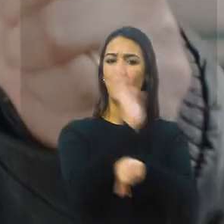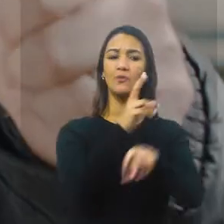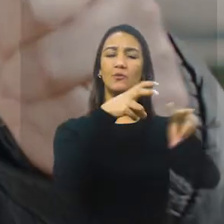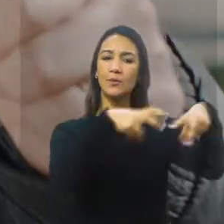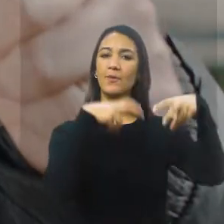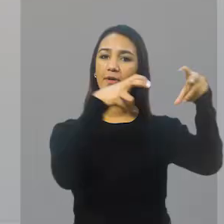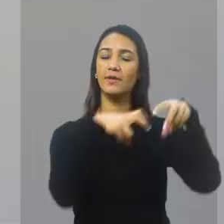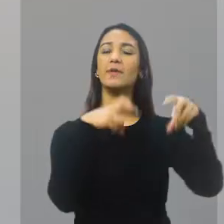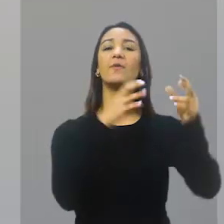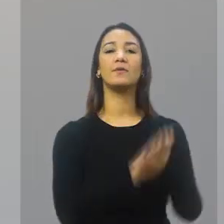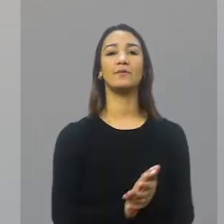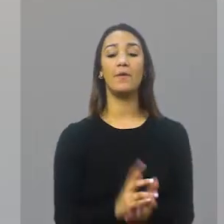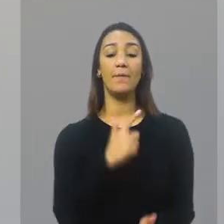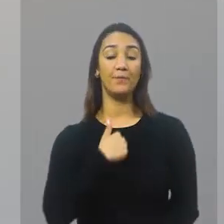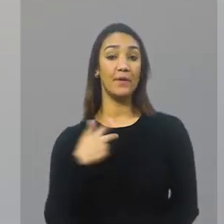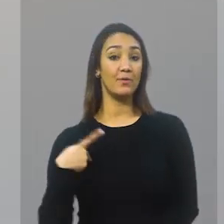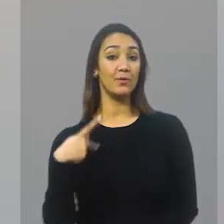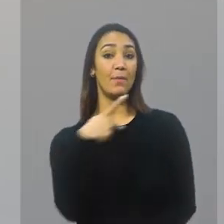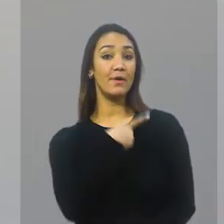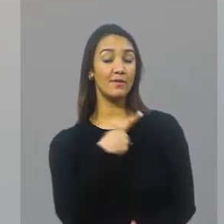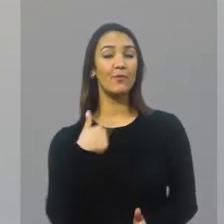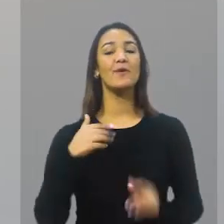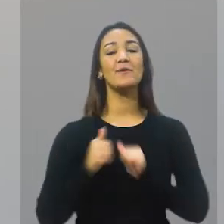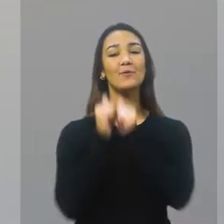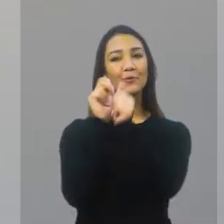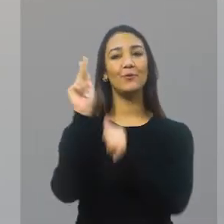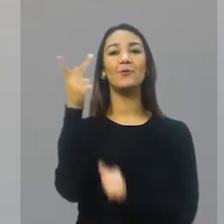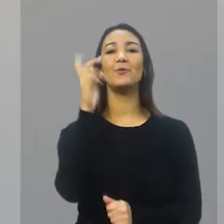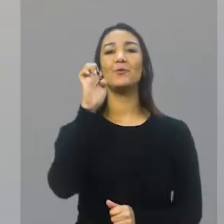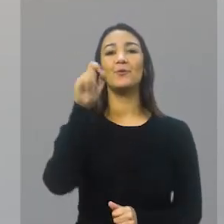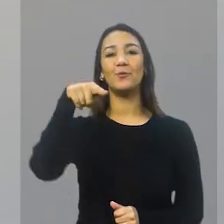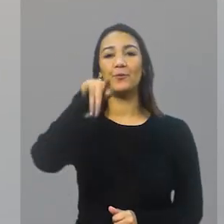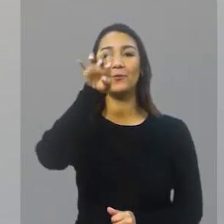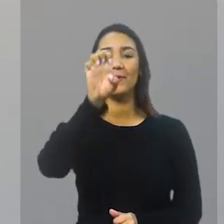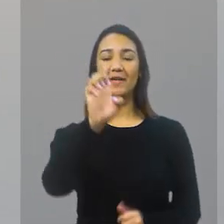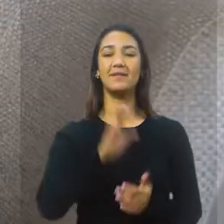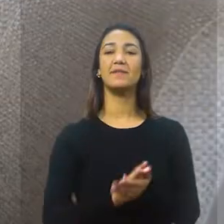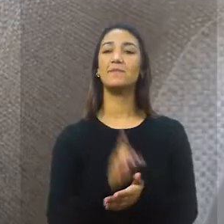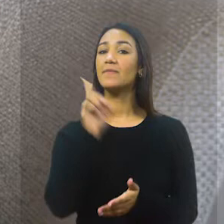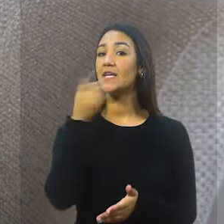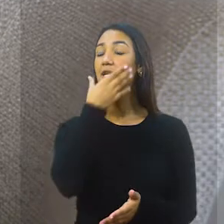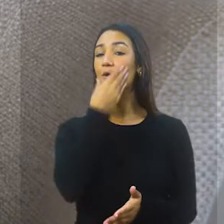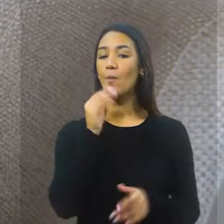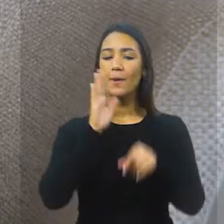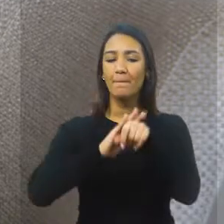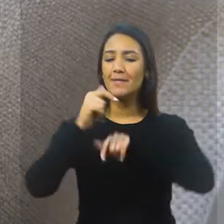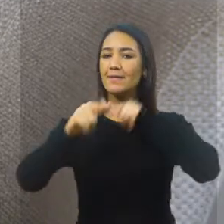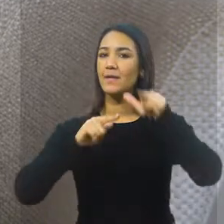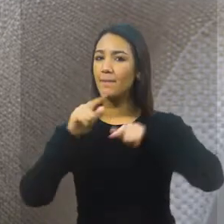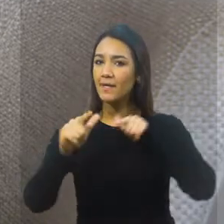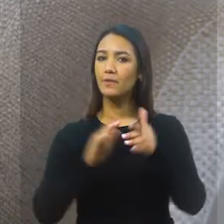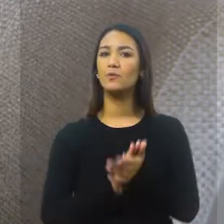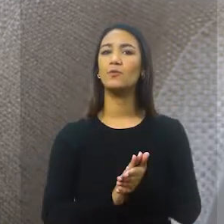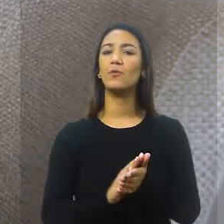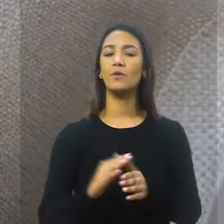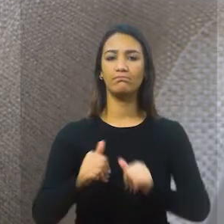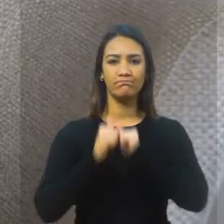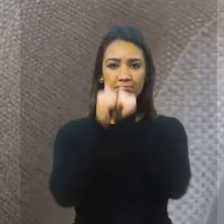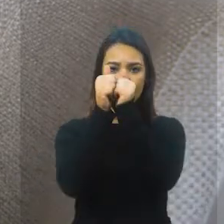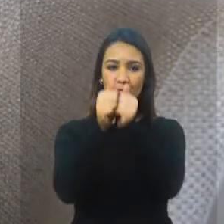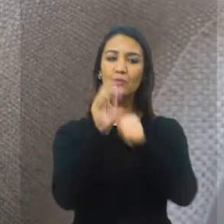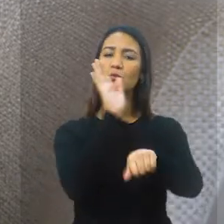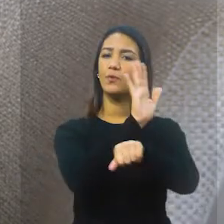Eu vou de 11, tchê. Eu sou o pastor Paulo Roberto Matias da Igreja Poder da Fé e estou com o Heise. O Heise é o nome mais adequado,